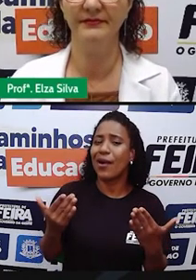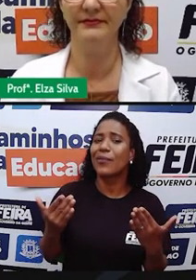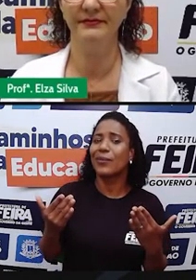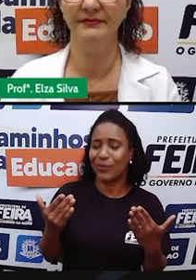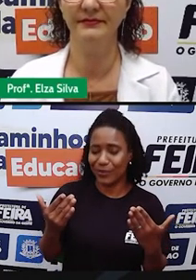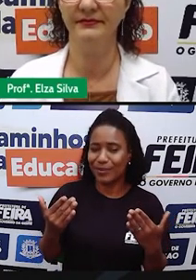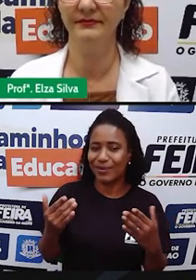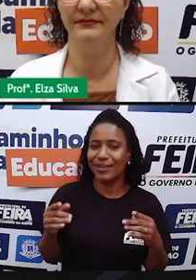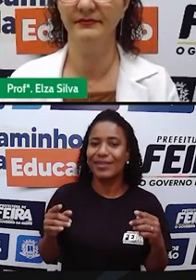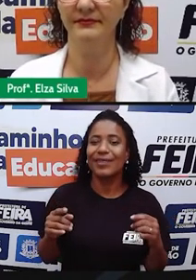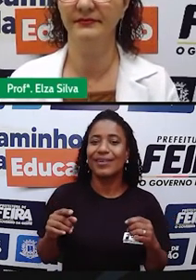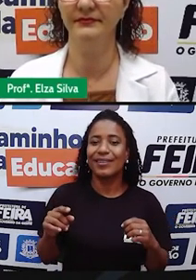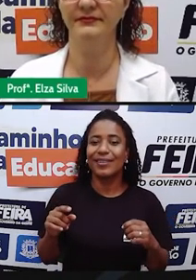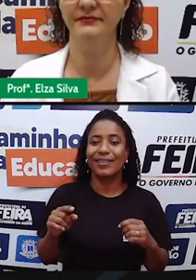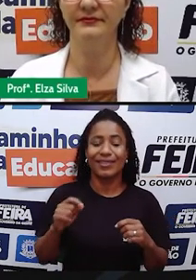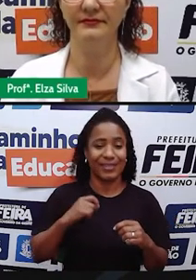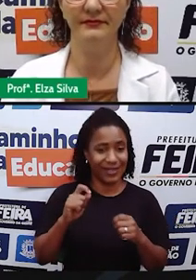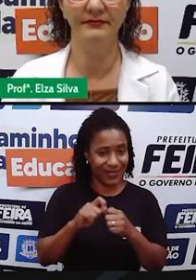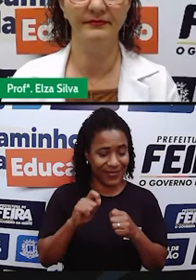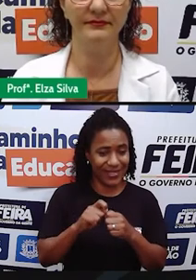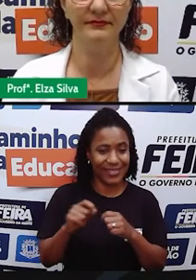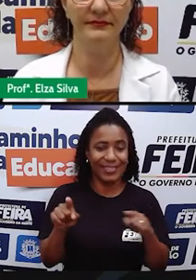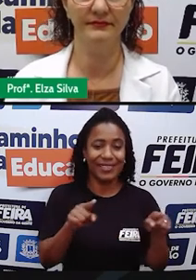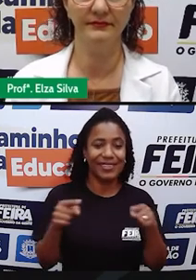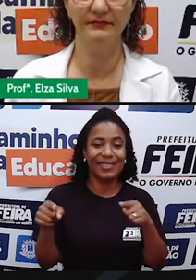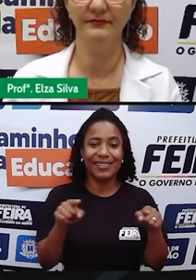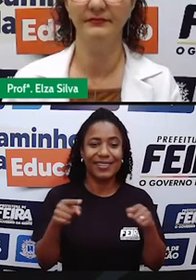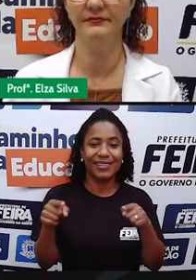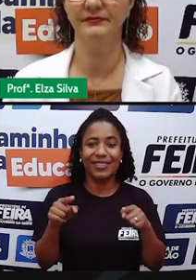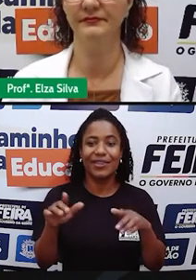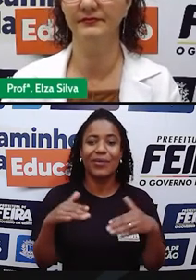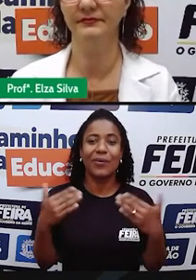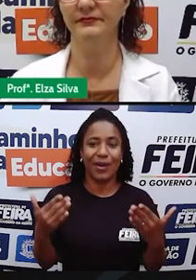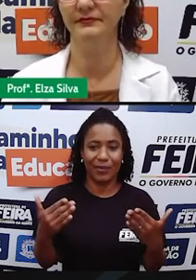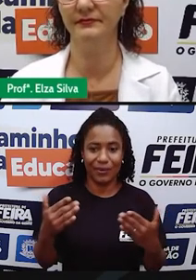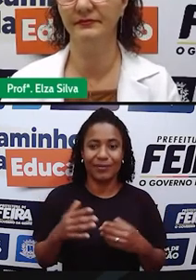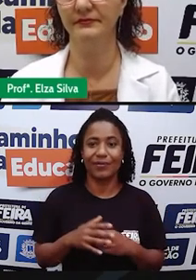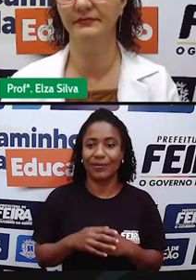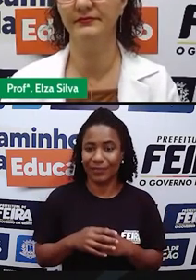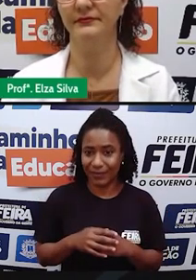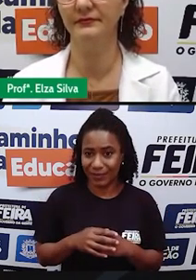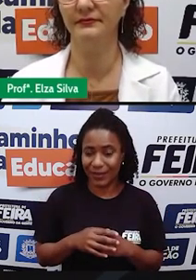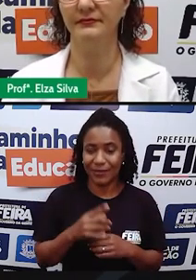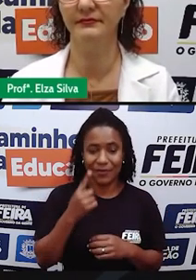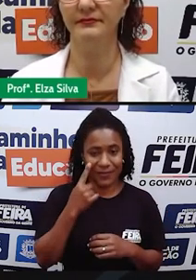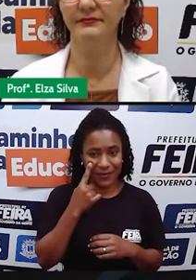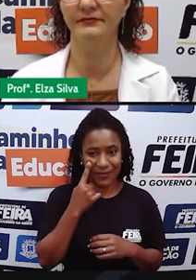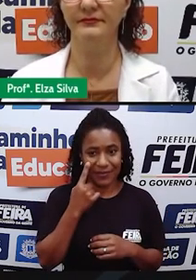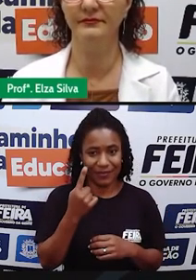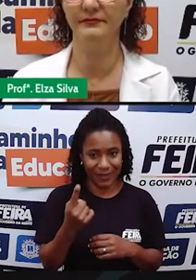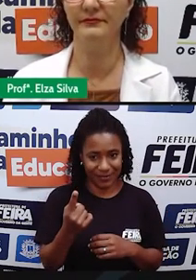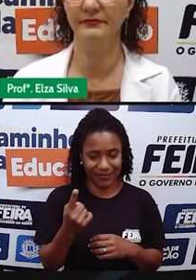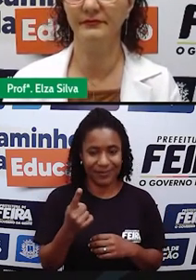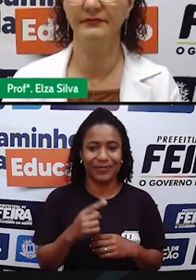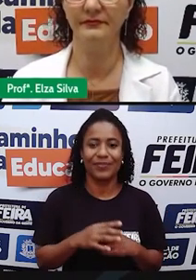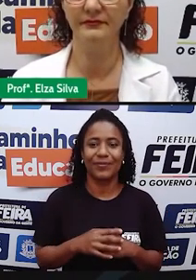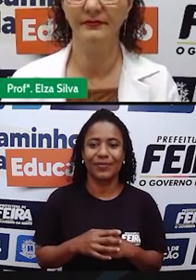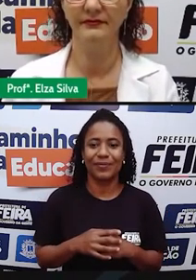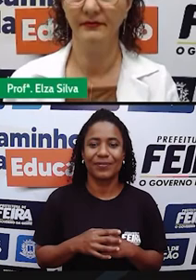plays keyboard and violin. Let's repeat. He plays keyboard and violin.